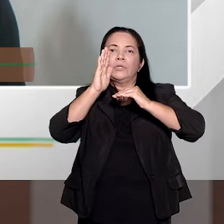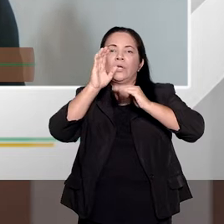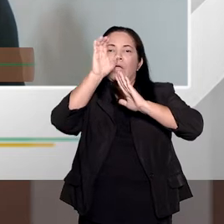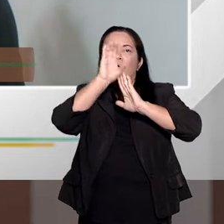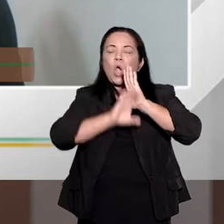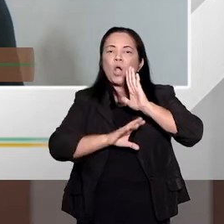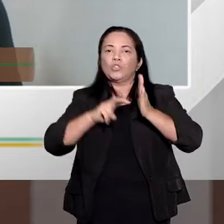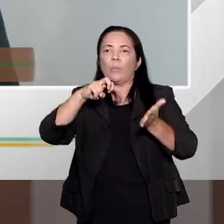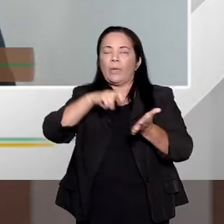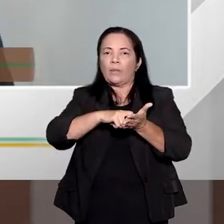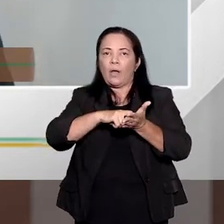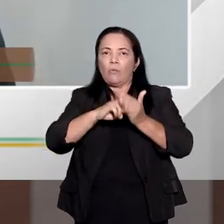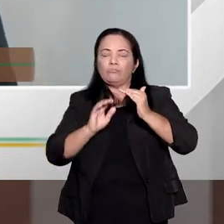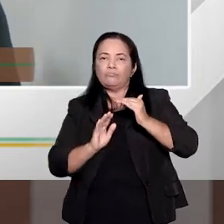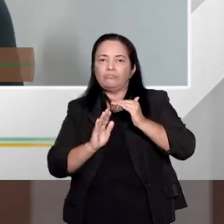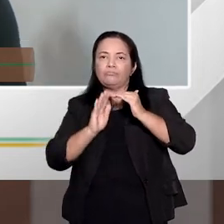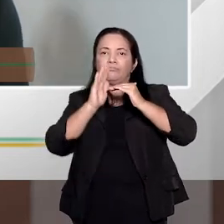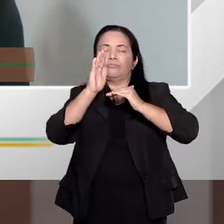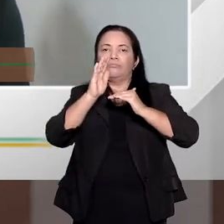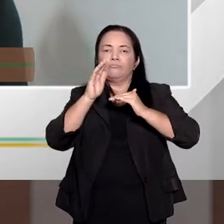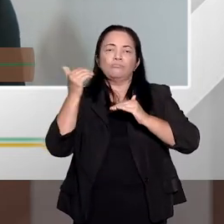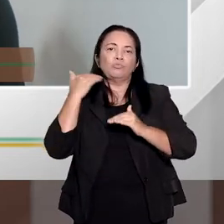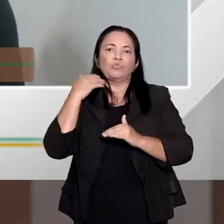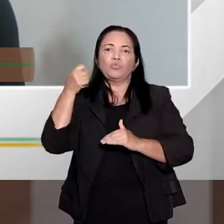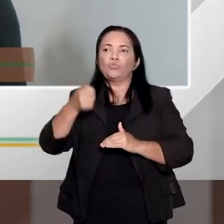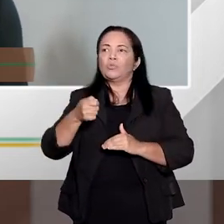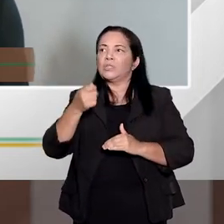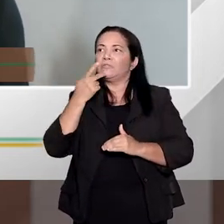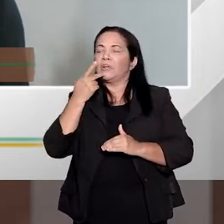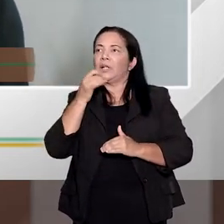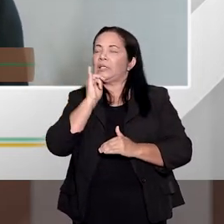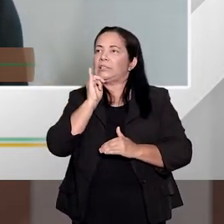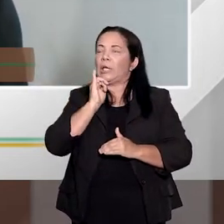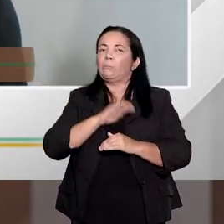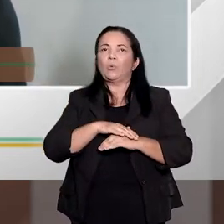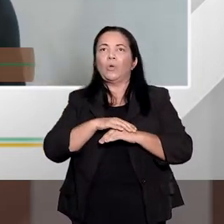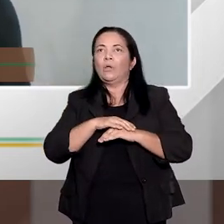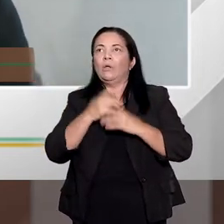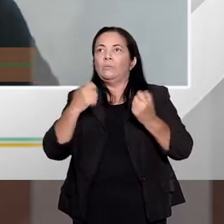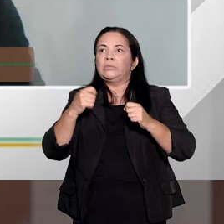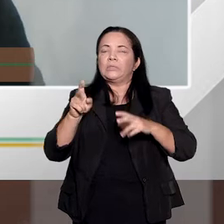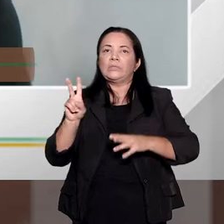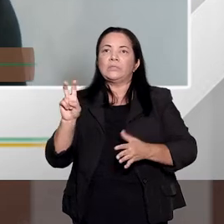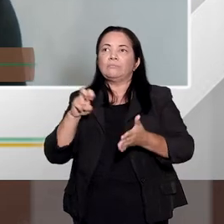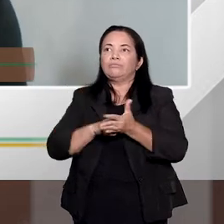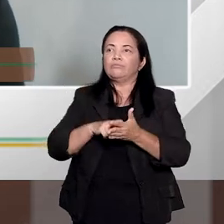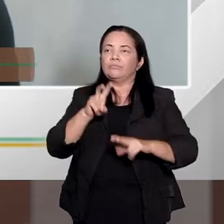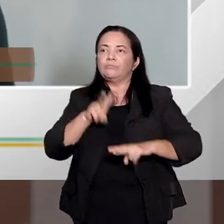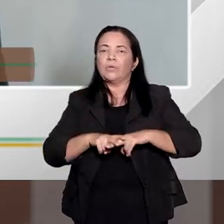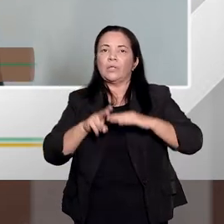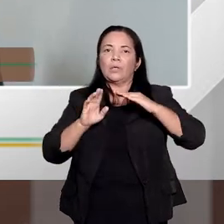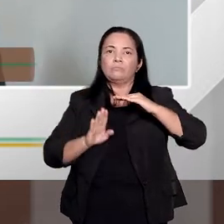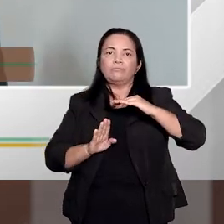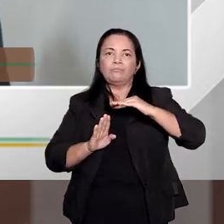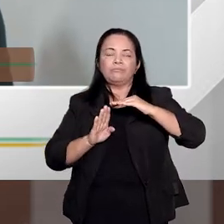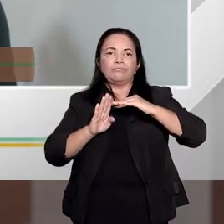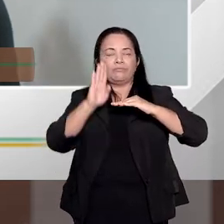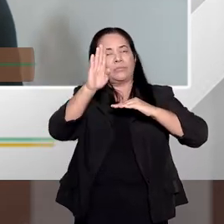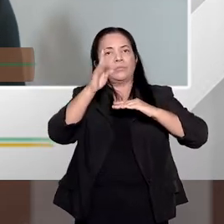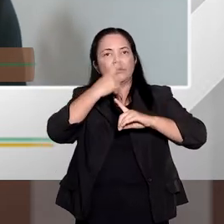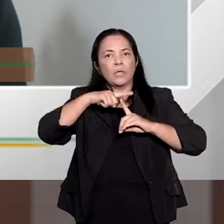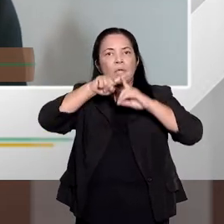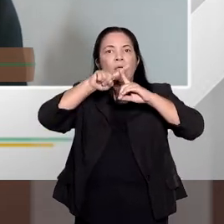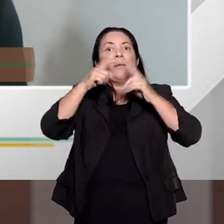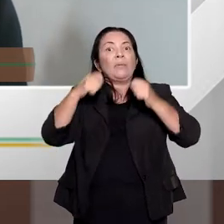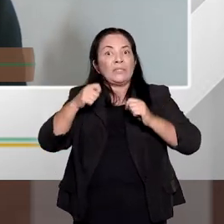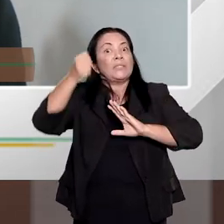Penal, ele, né, considere ali uma reprovabilidade maior, aumentando a pena base, ele tem